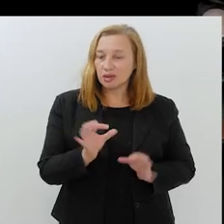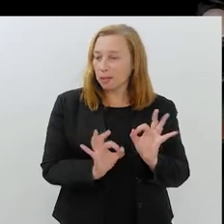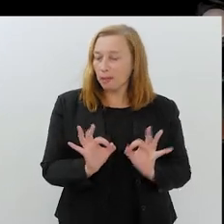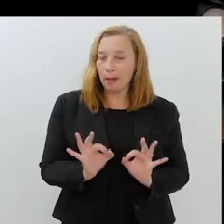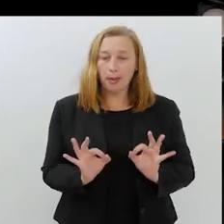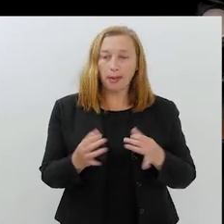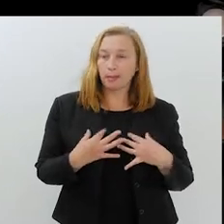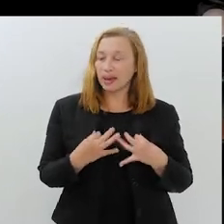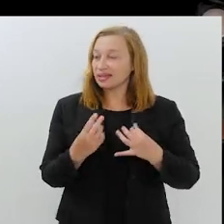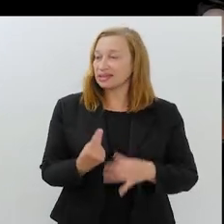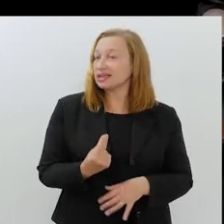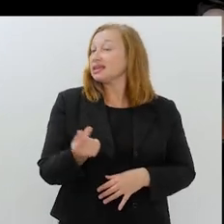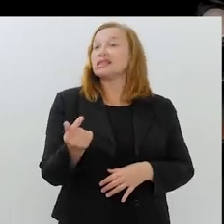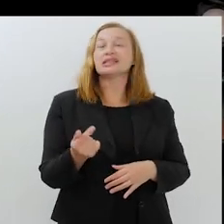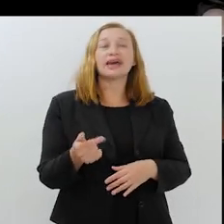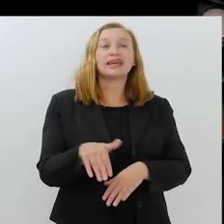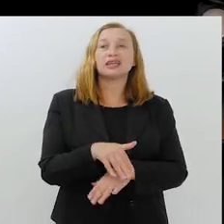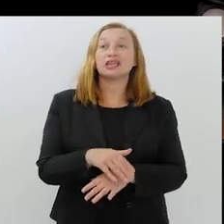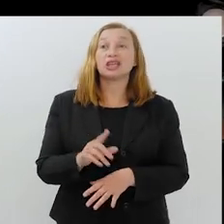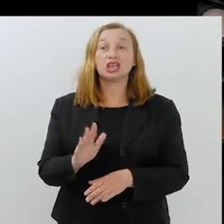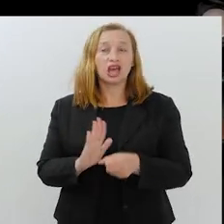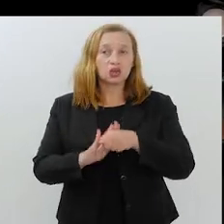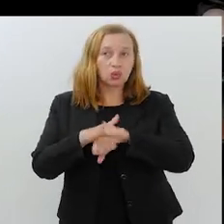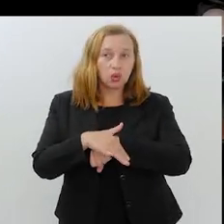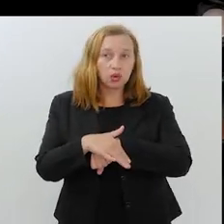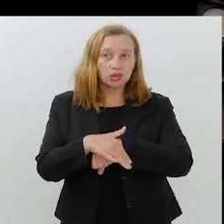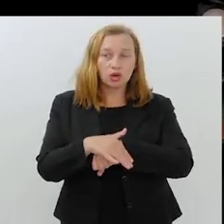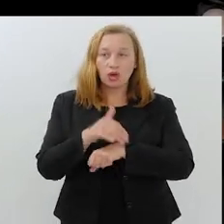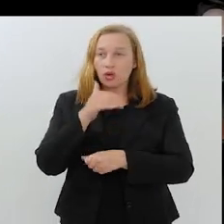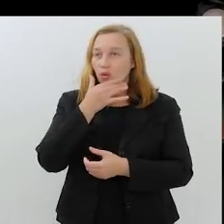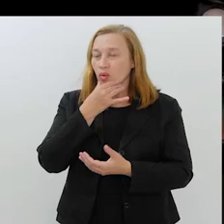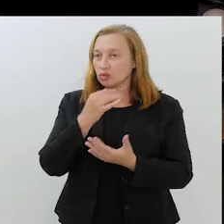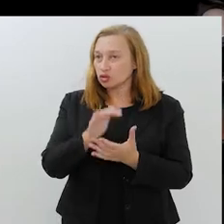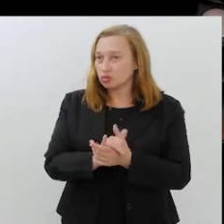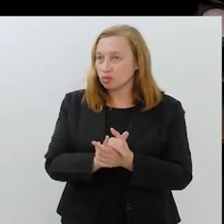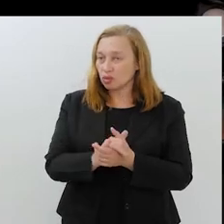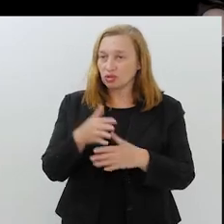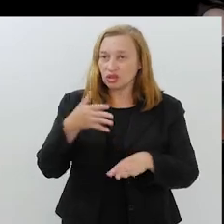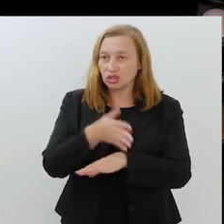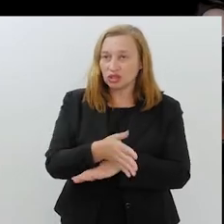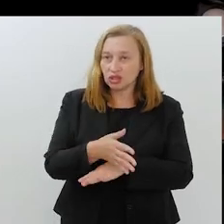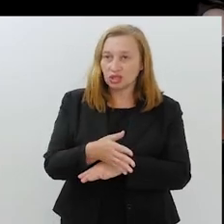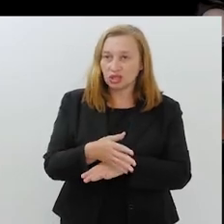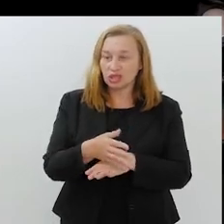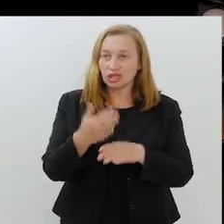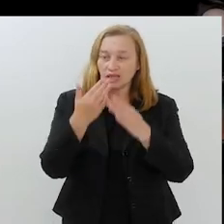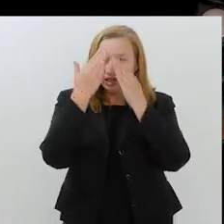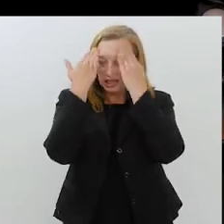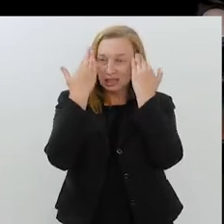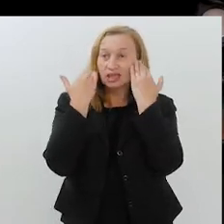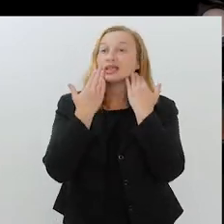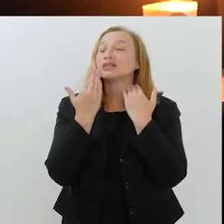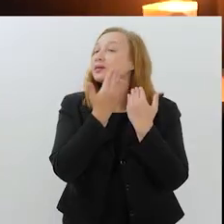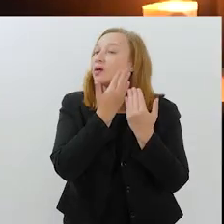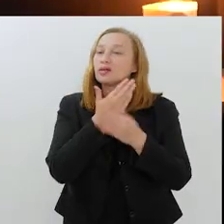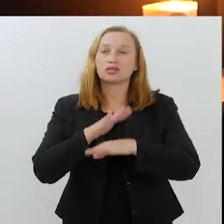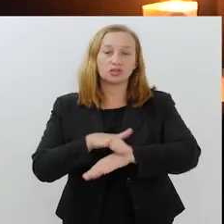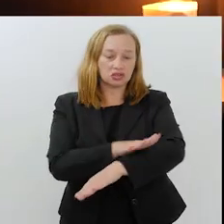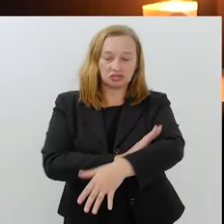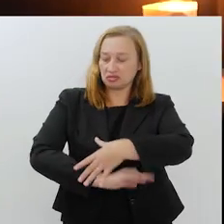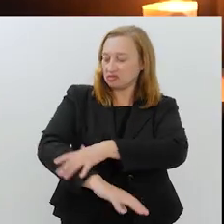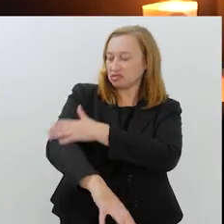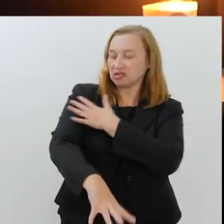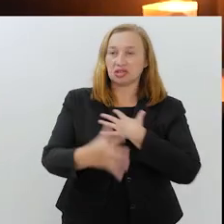a gente se arruma para sair, se arruma, né? E, de noite, quando o marido chega, aí você enche a cara de creme,